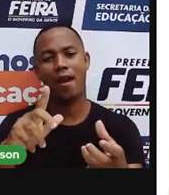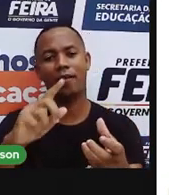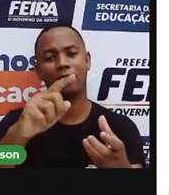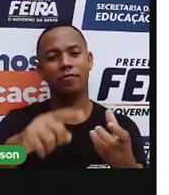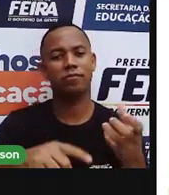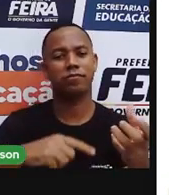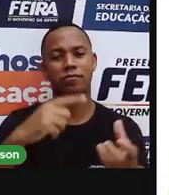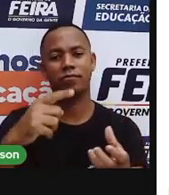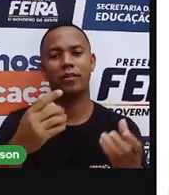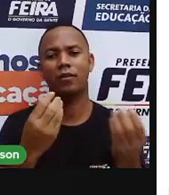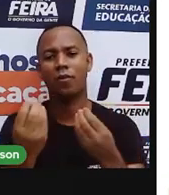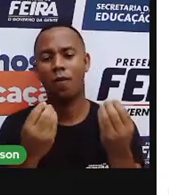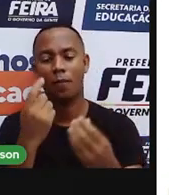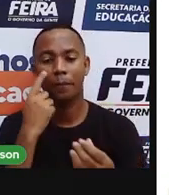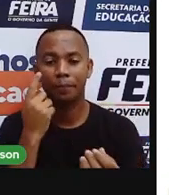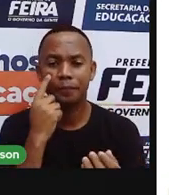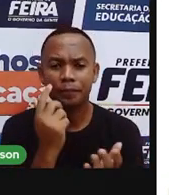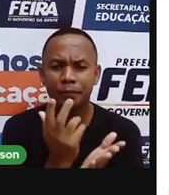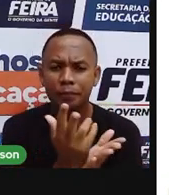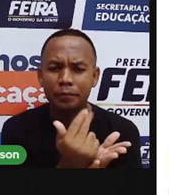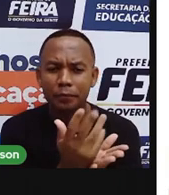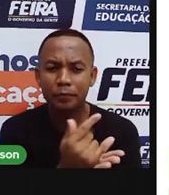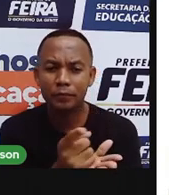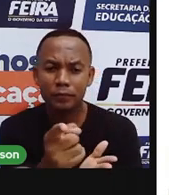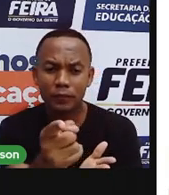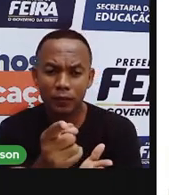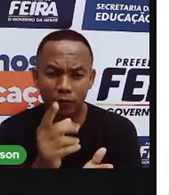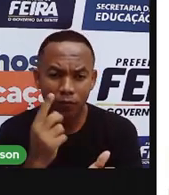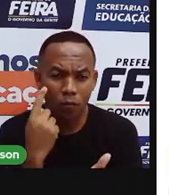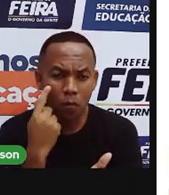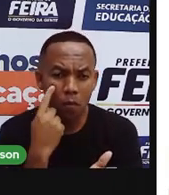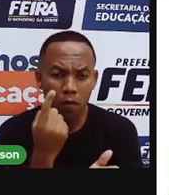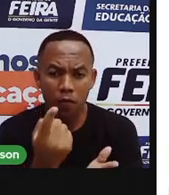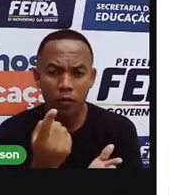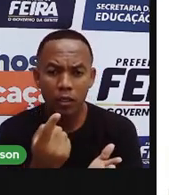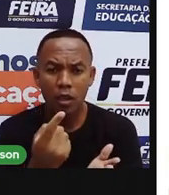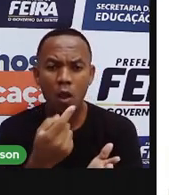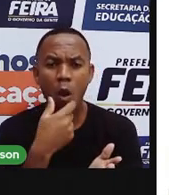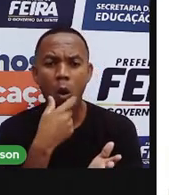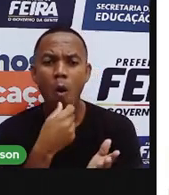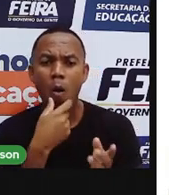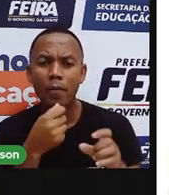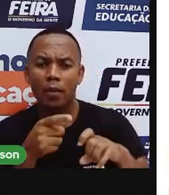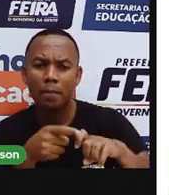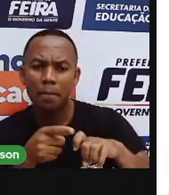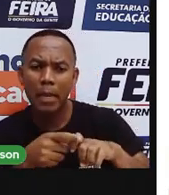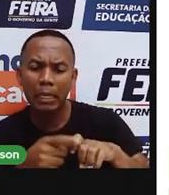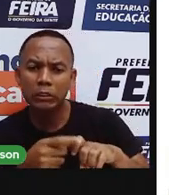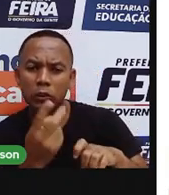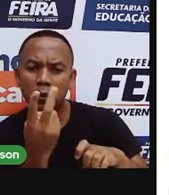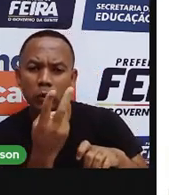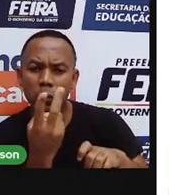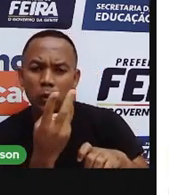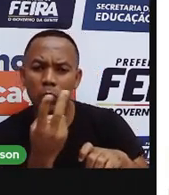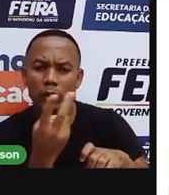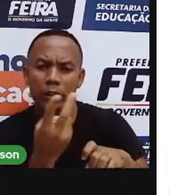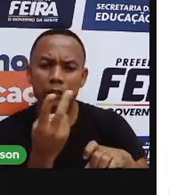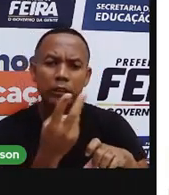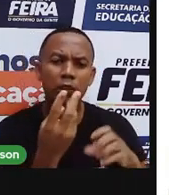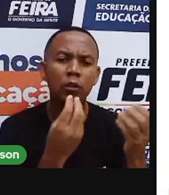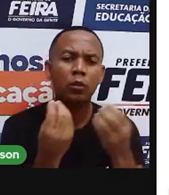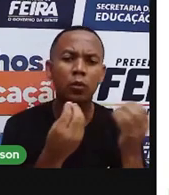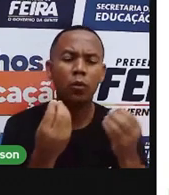E olha que engraçado essa imagem. Dois médicos, né? Duas pessoas que daram a saúde.